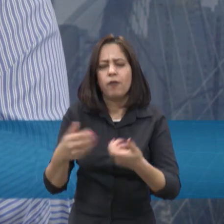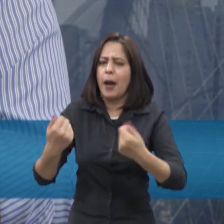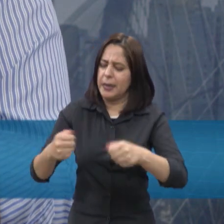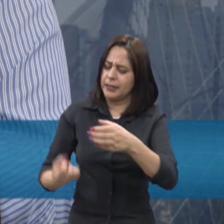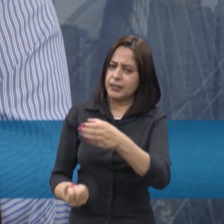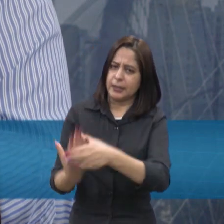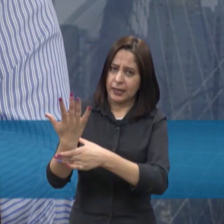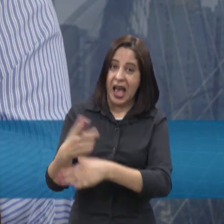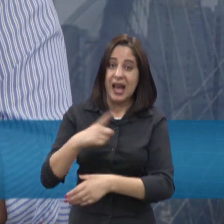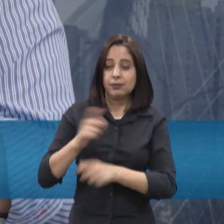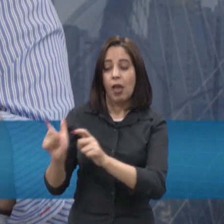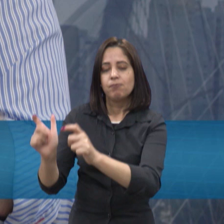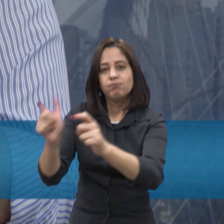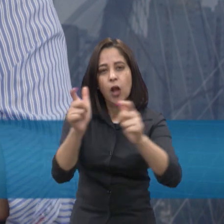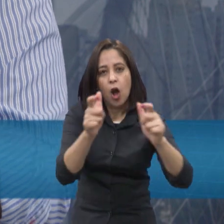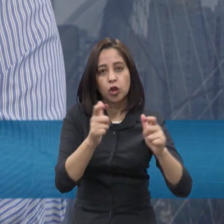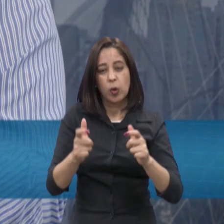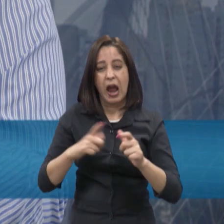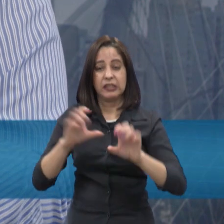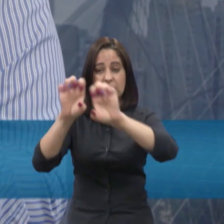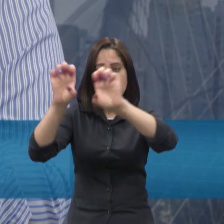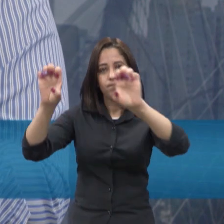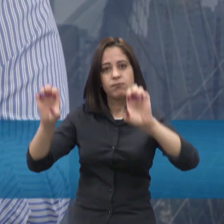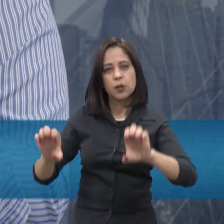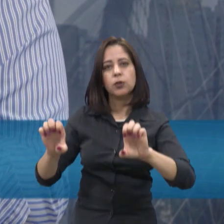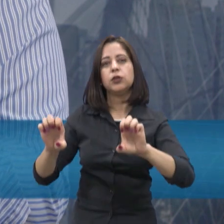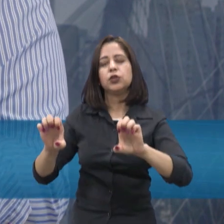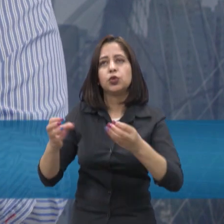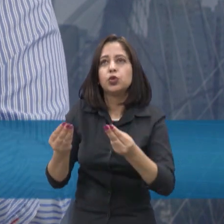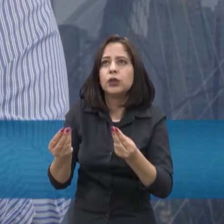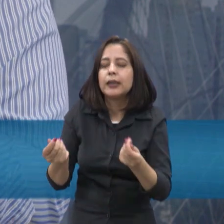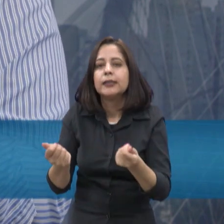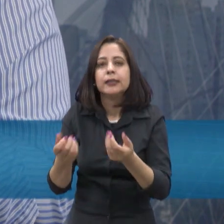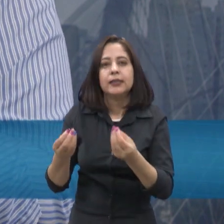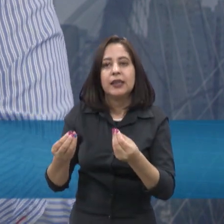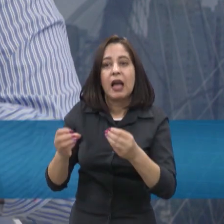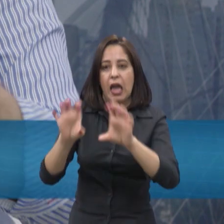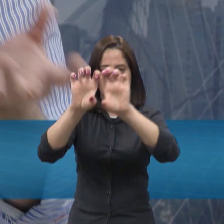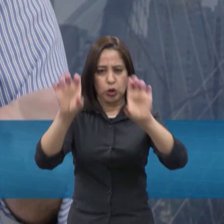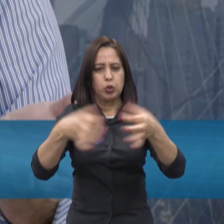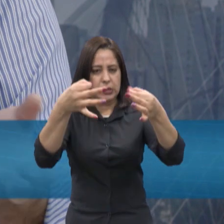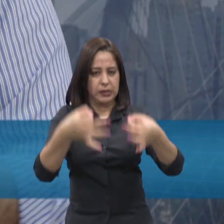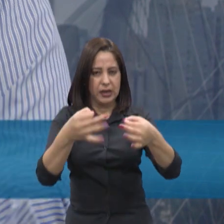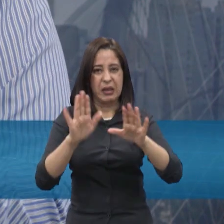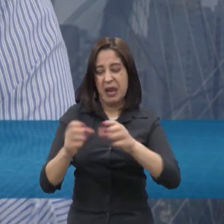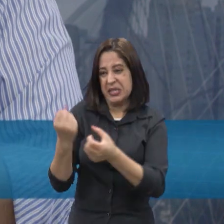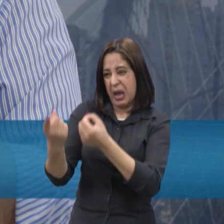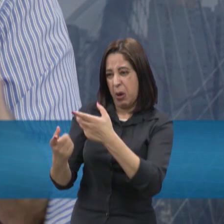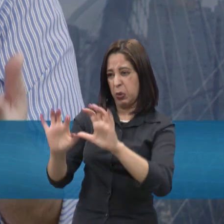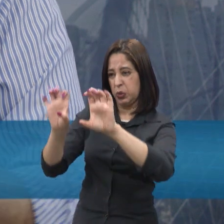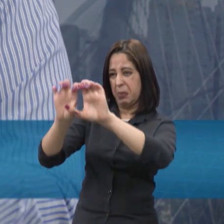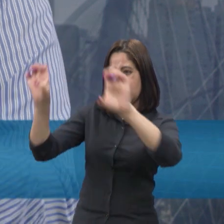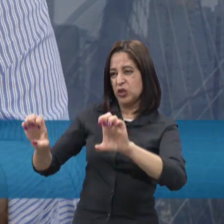gente tem áreas que a gente tem uma estrutura bem, um pouco mais robusta, mas a gente está falando de um país inteiro, então